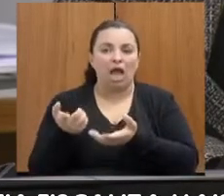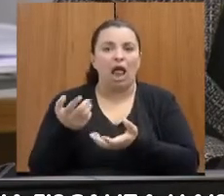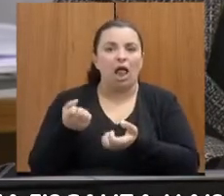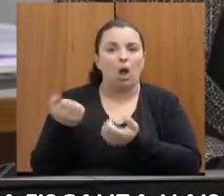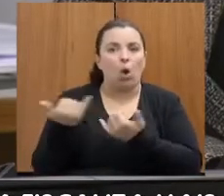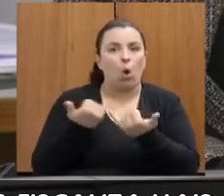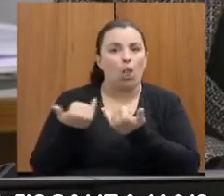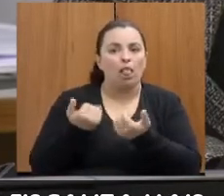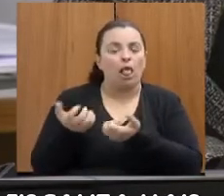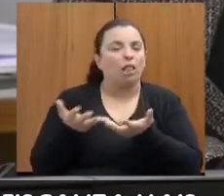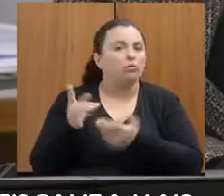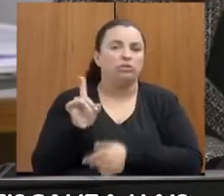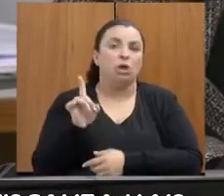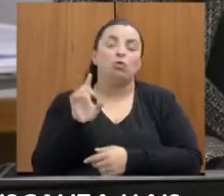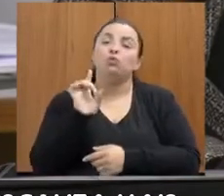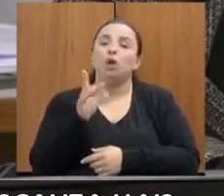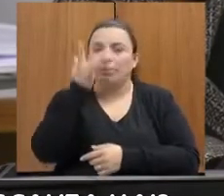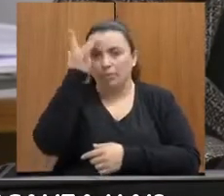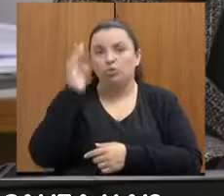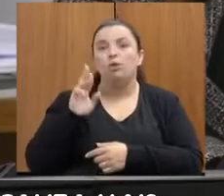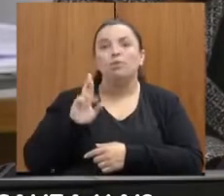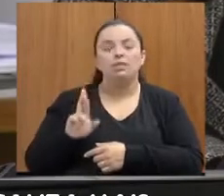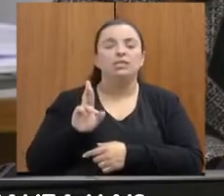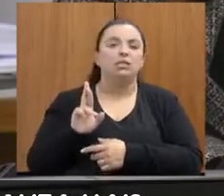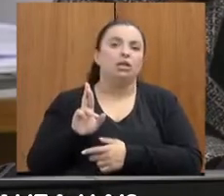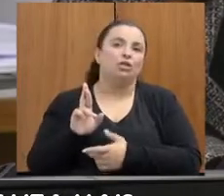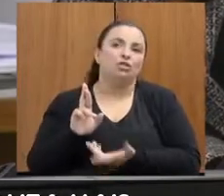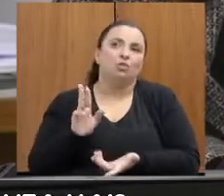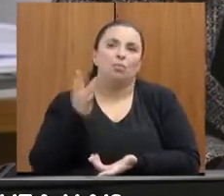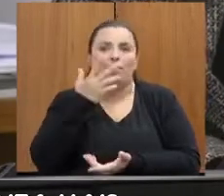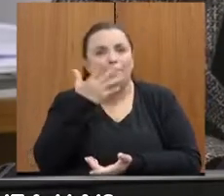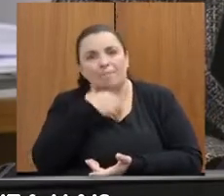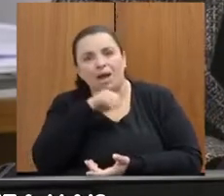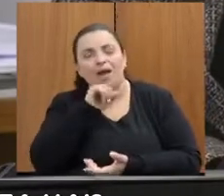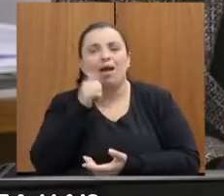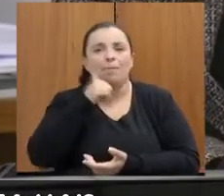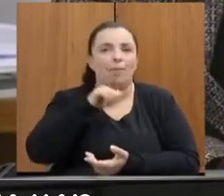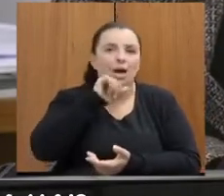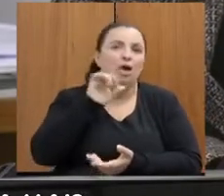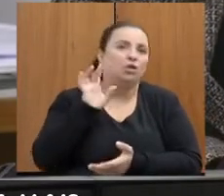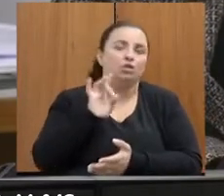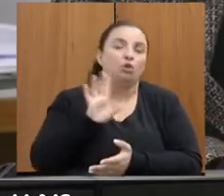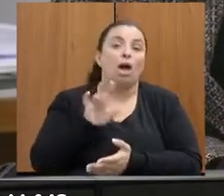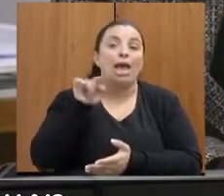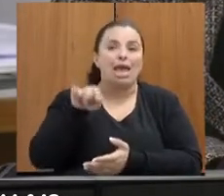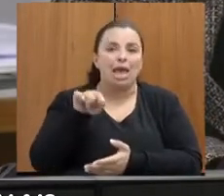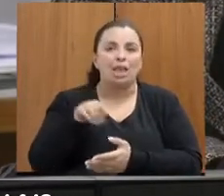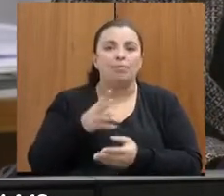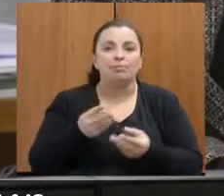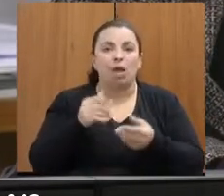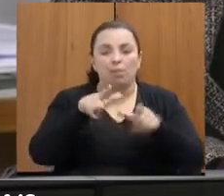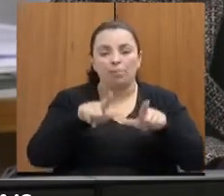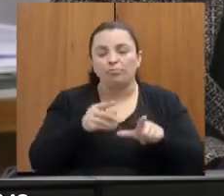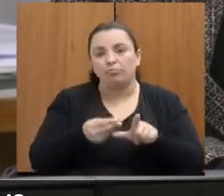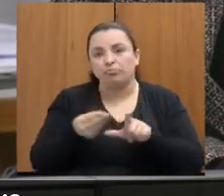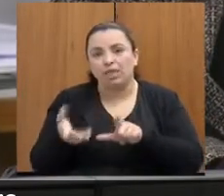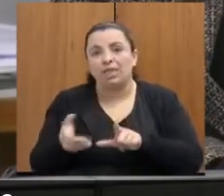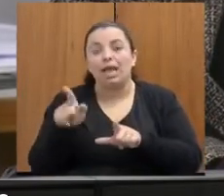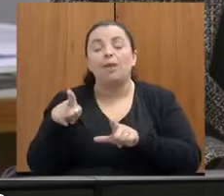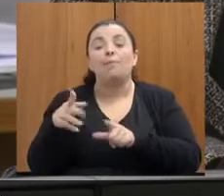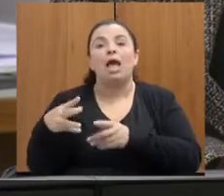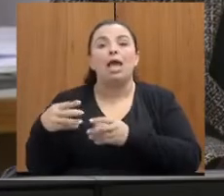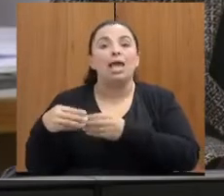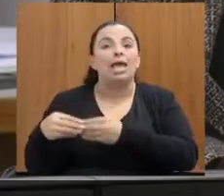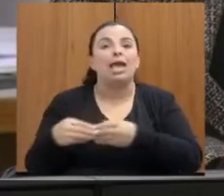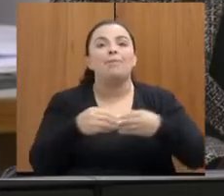geralmente a gente só escuta o representante legal mesmo, e aí a gente, a representante já sai com a guia lá, a gente faz o agendamento, entra em